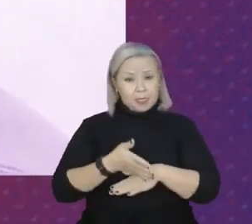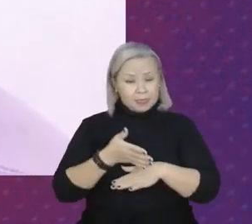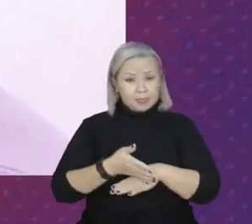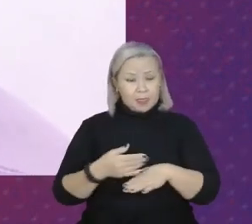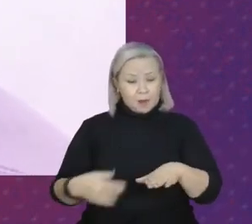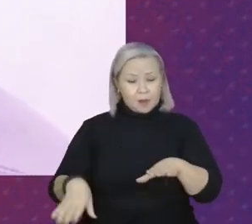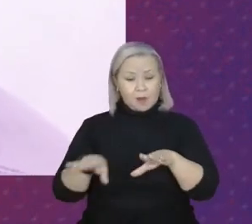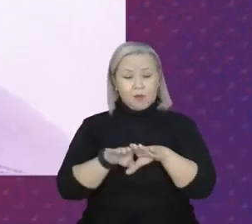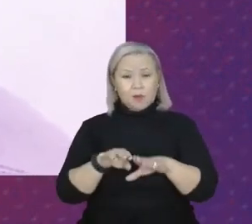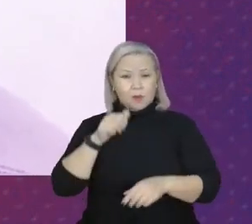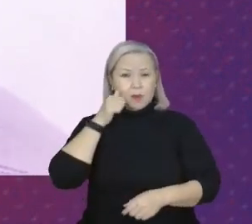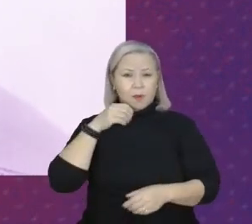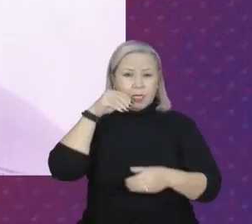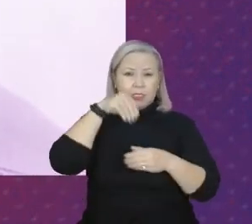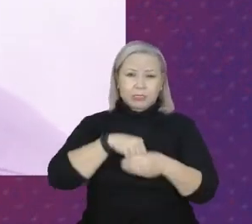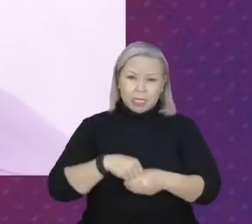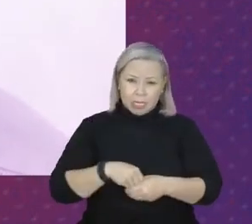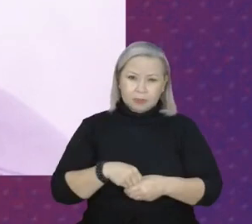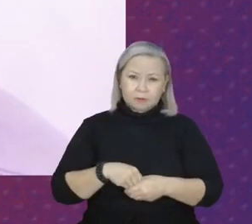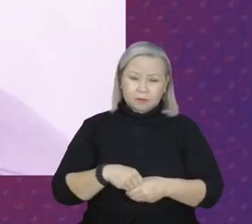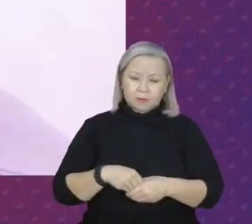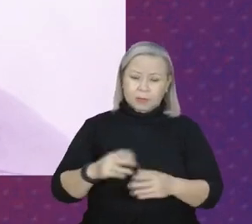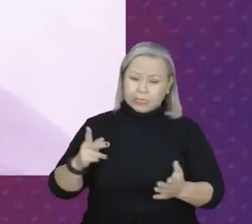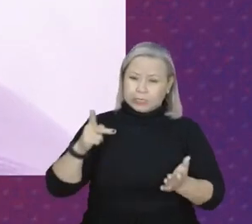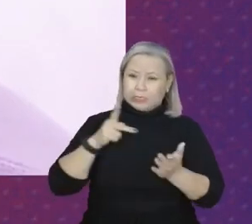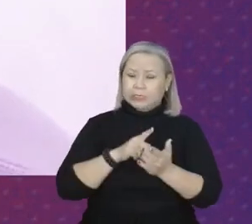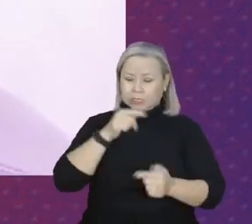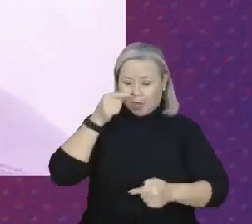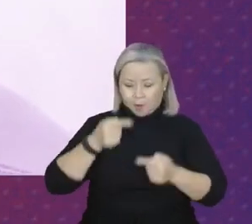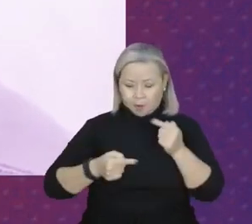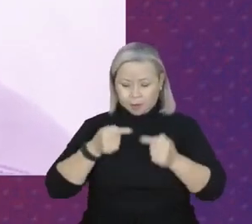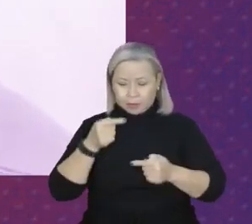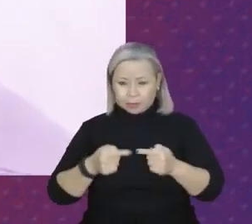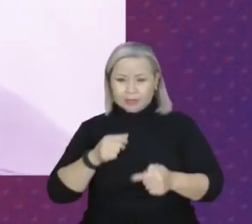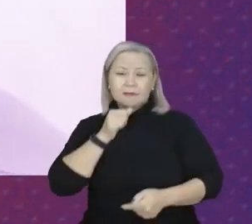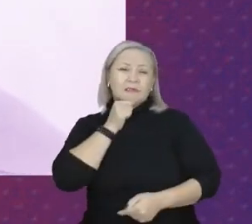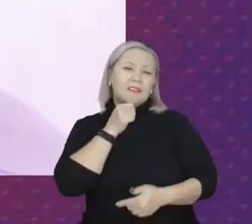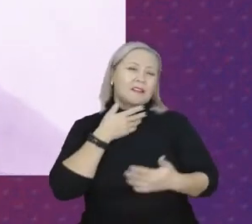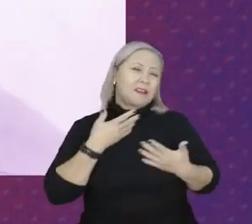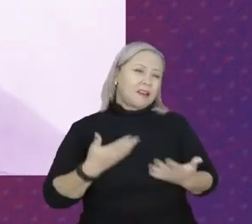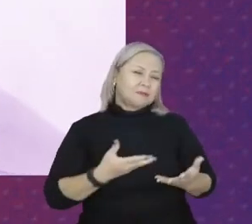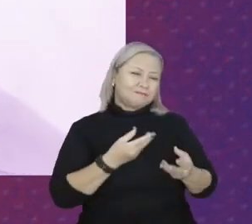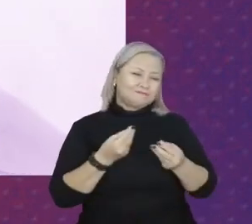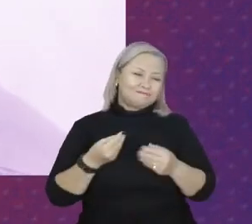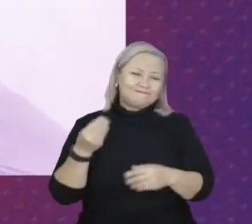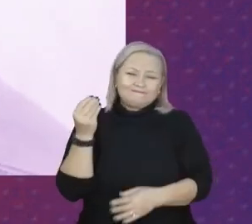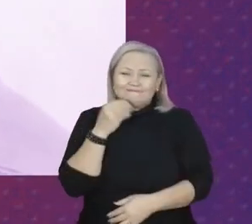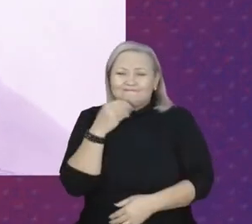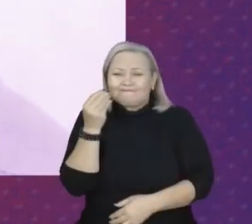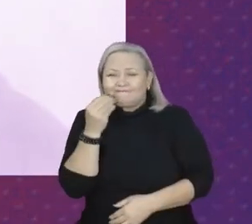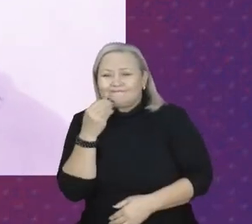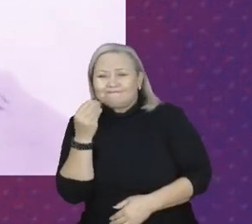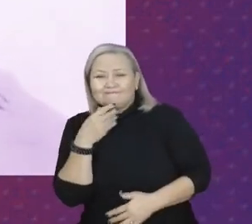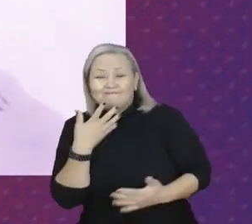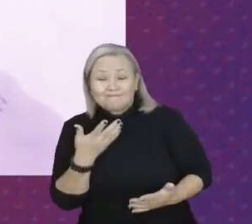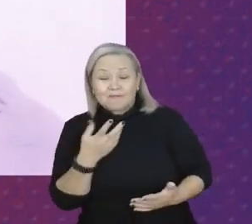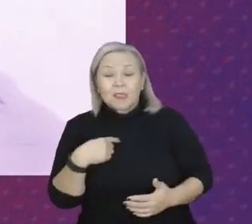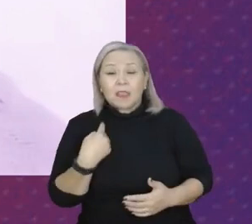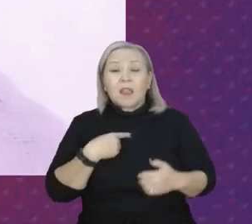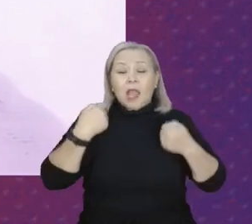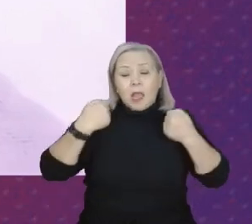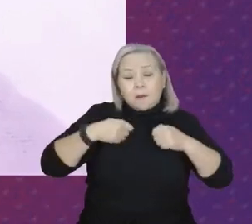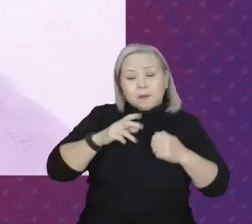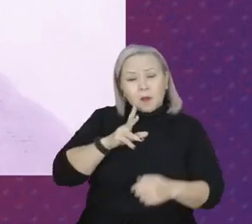inclusão da mulher dentro desse cenário político, ainda é muito frágil. E nós precisamos